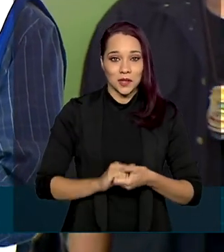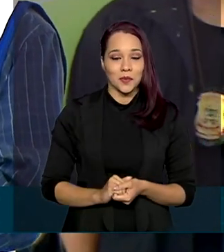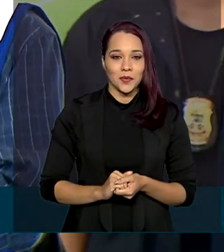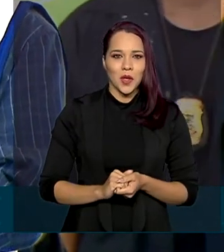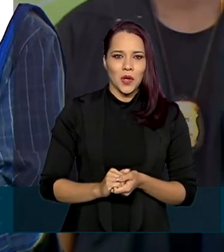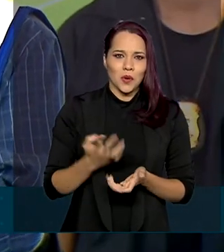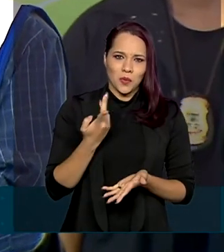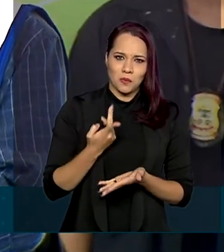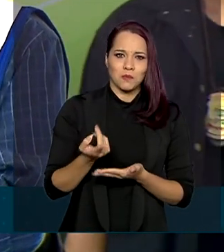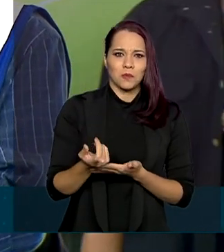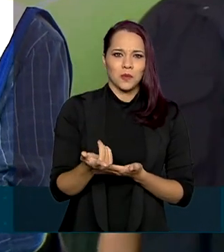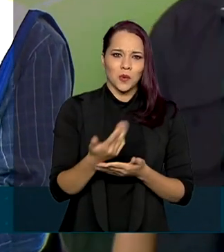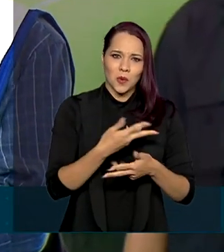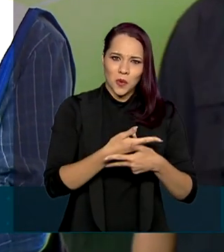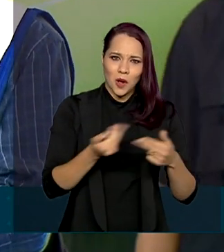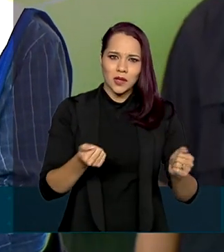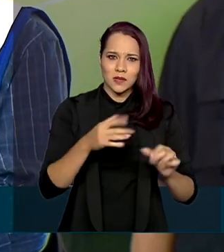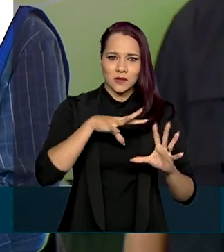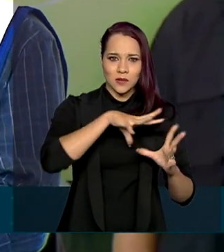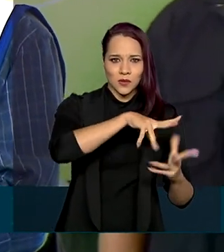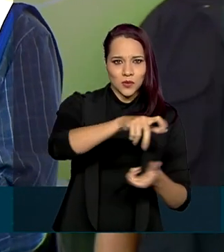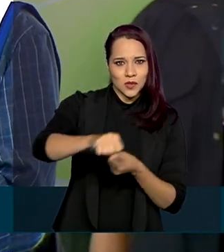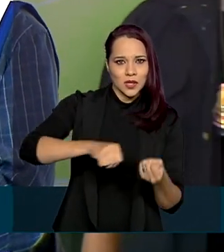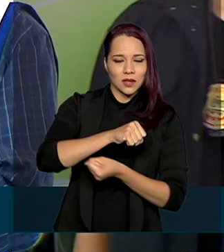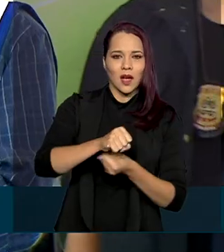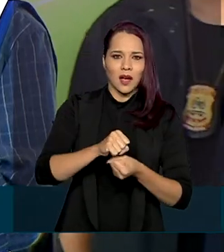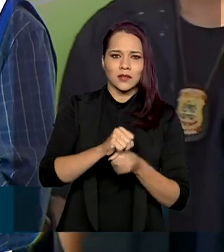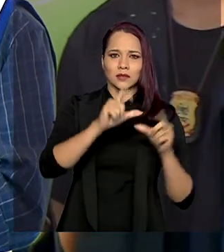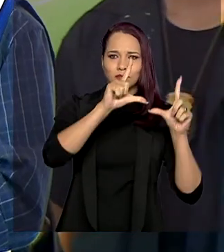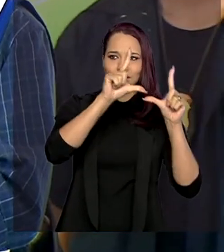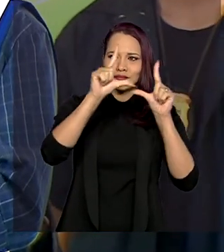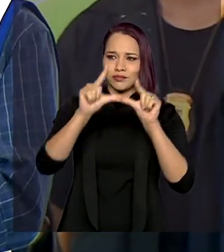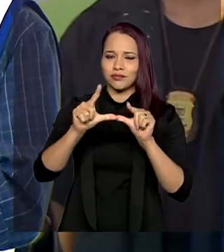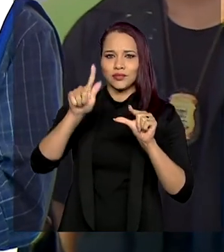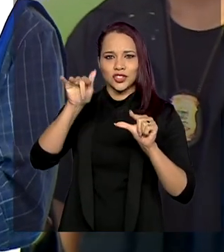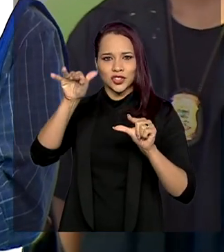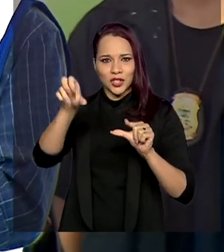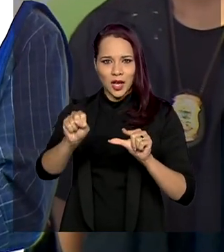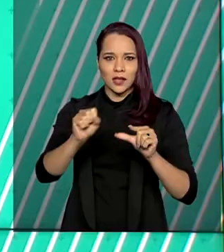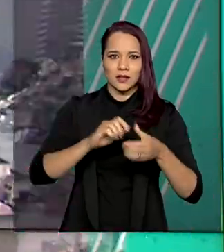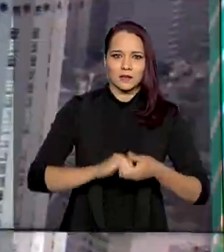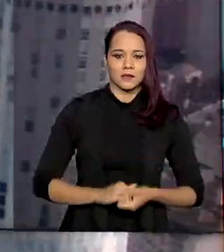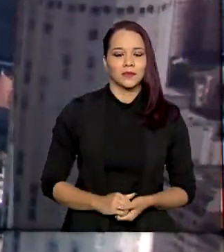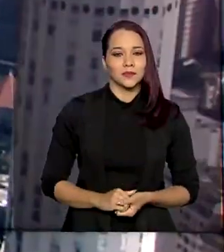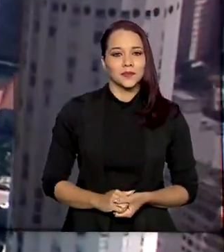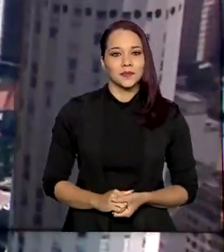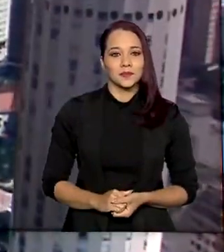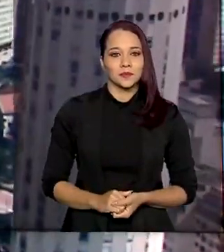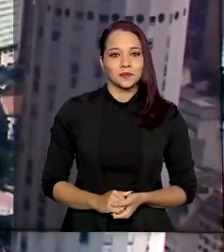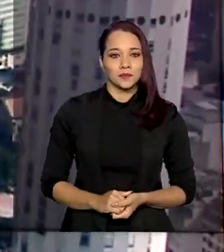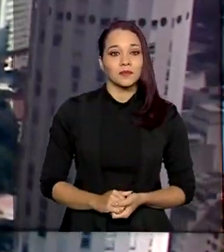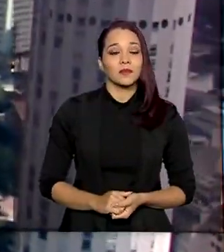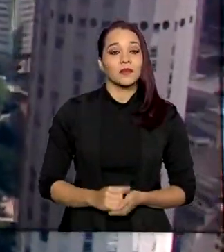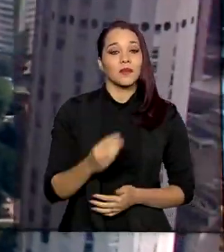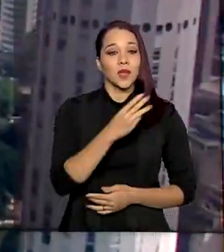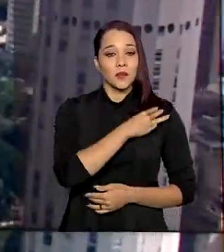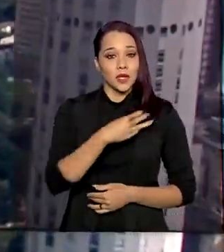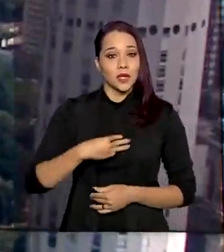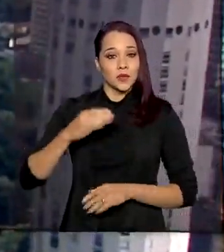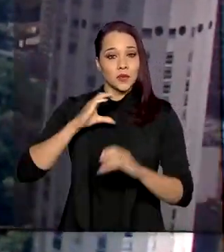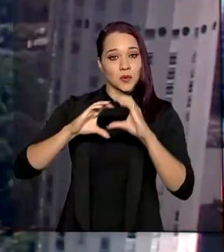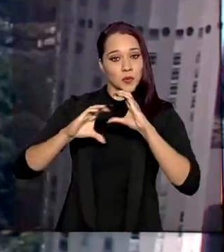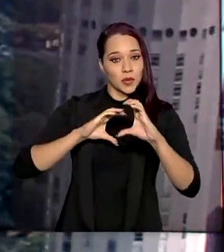recursos sustentáveis e com baixa emissão de gases do efeito estufa. Ministros das